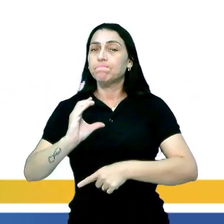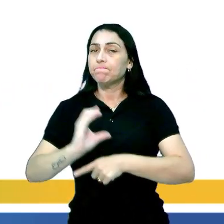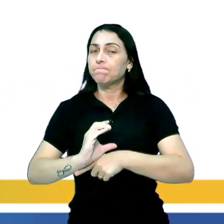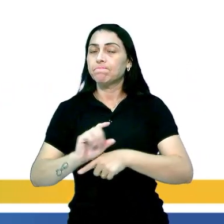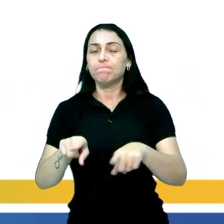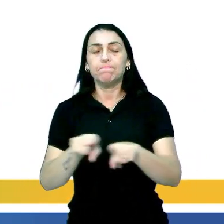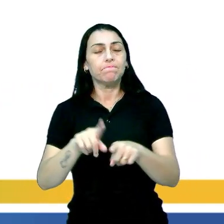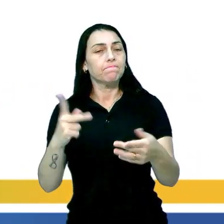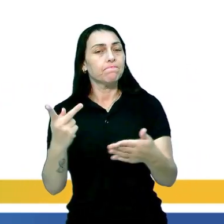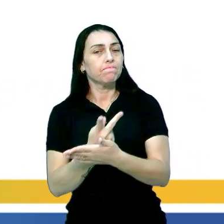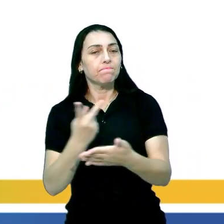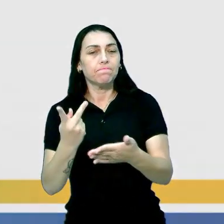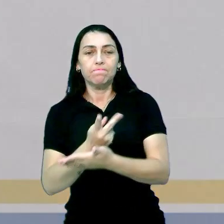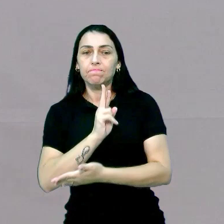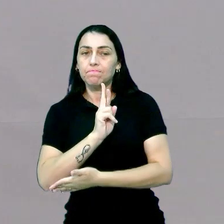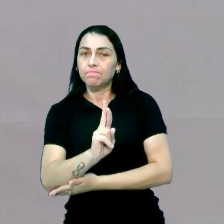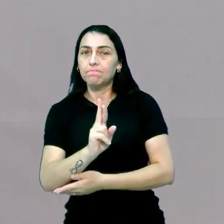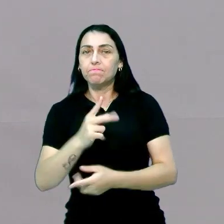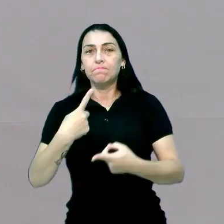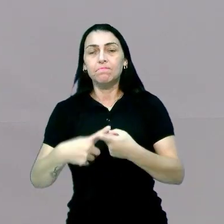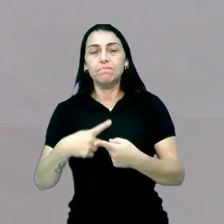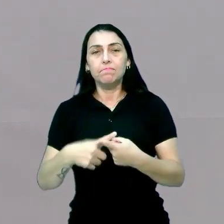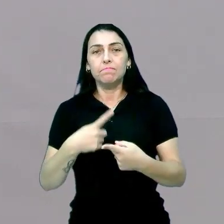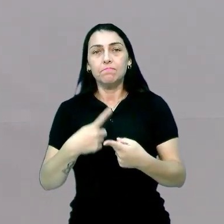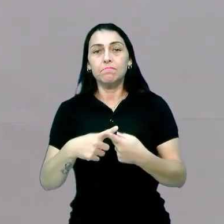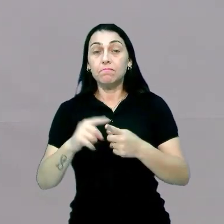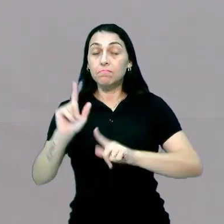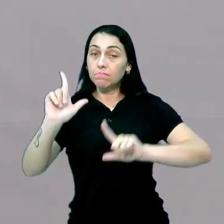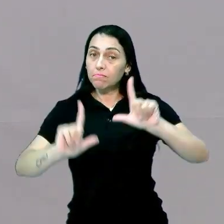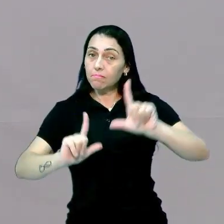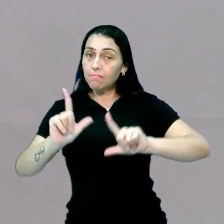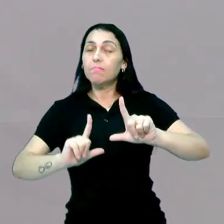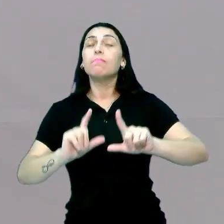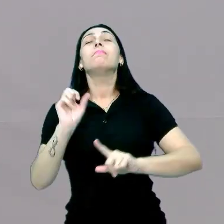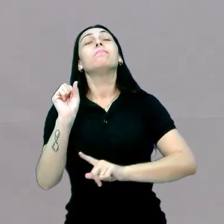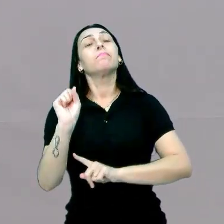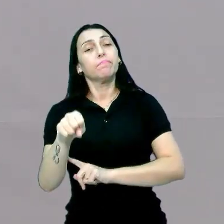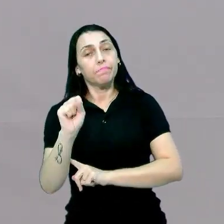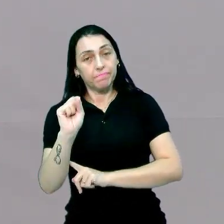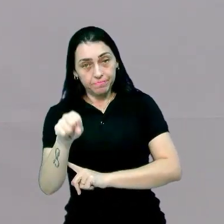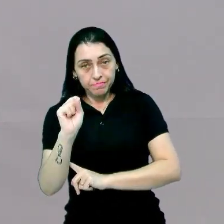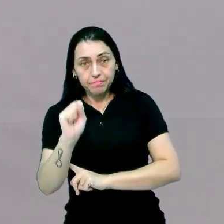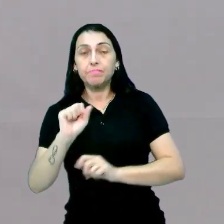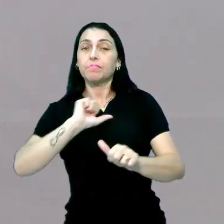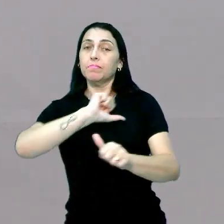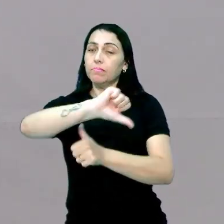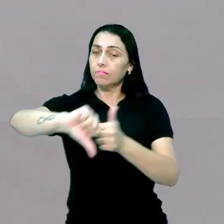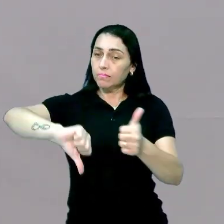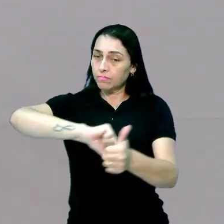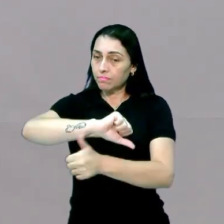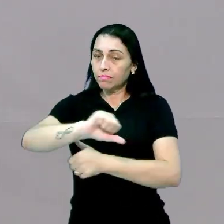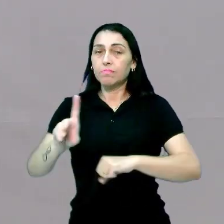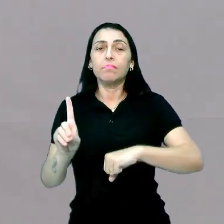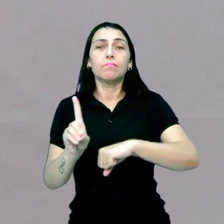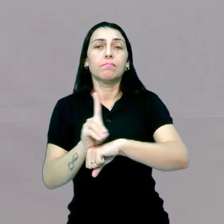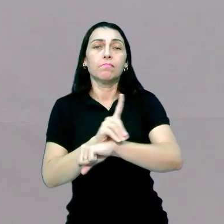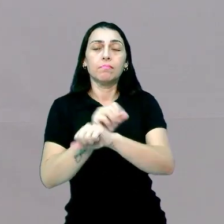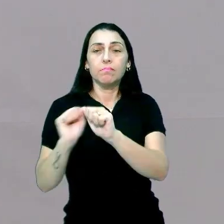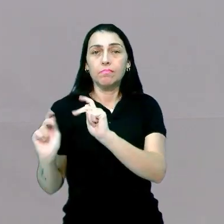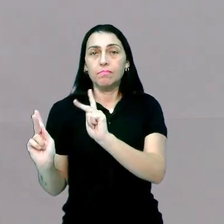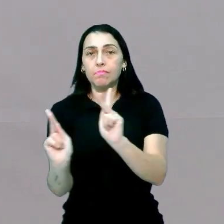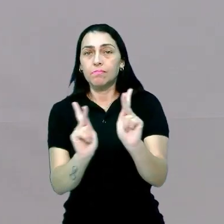Também não é a nossa resposta, até porque a TV acompanha, sim, as mudanças digitais, ok?